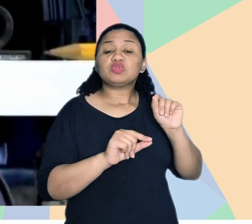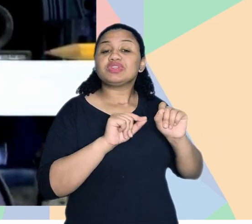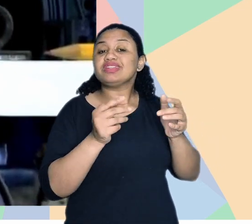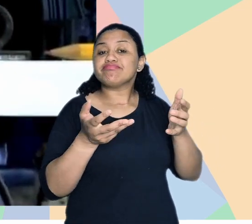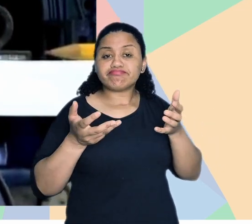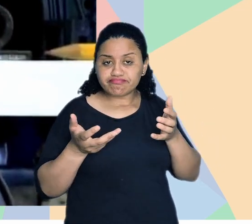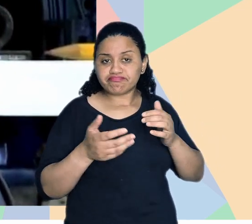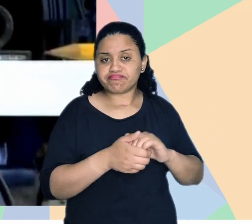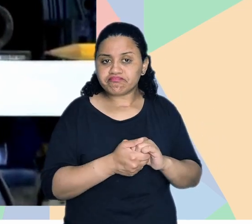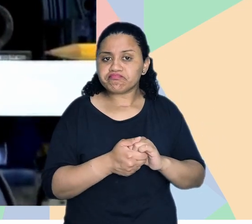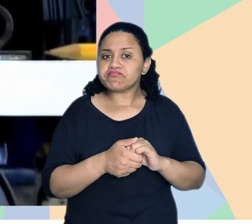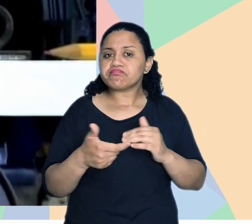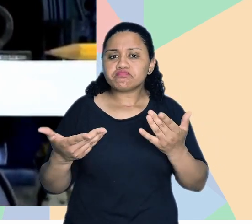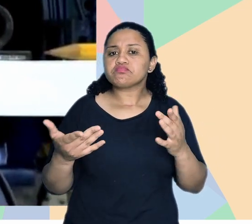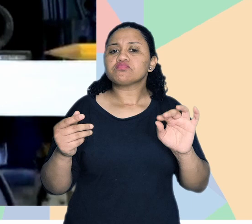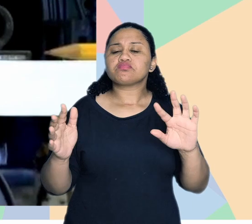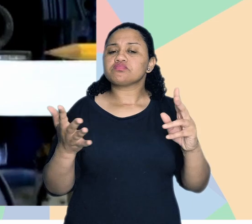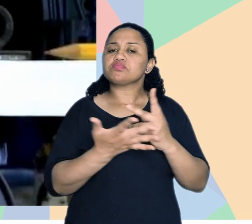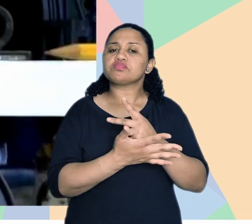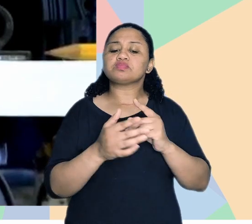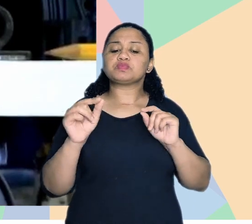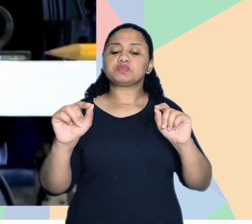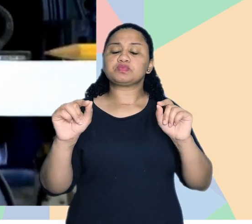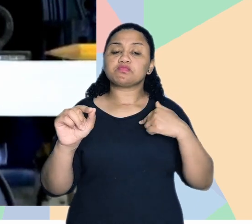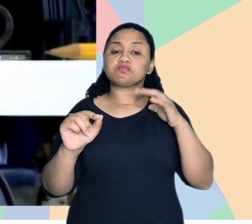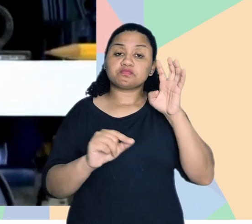e ouvir essa população, né? Então, muitas vezes,